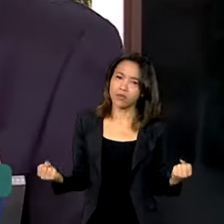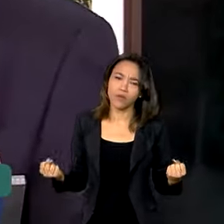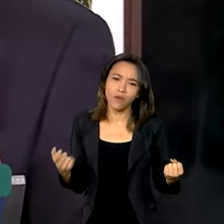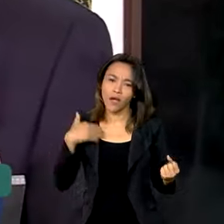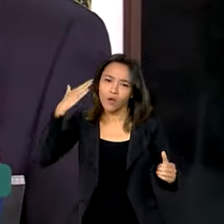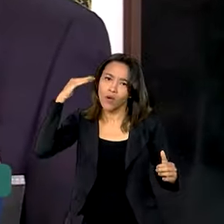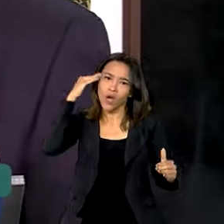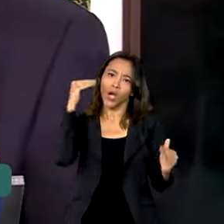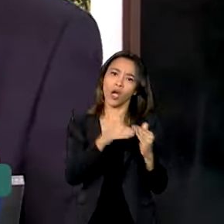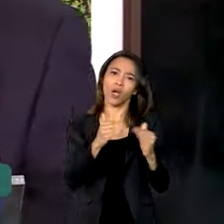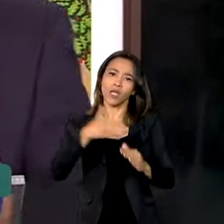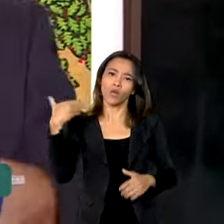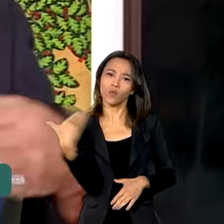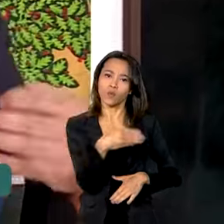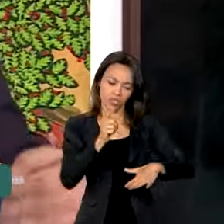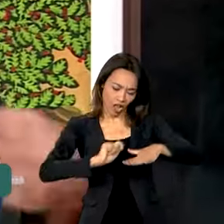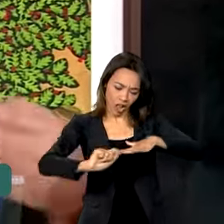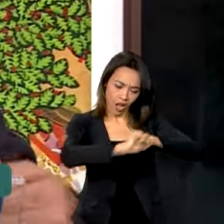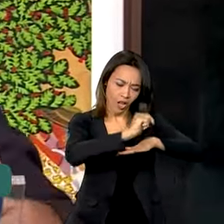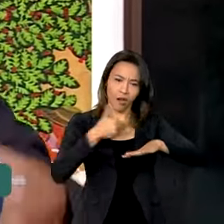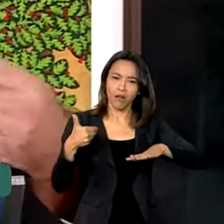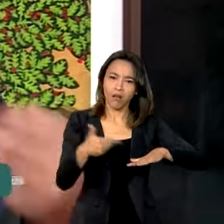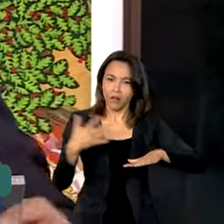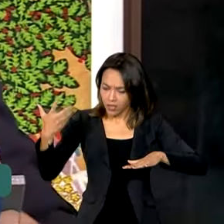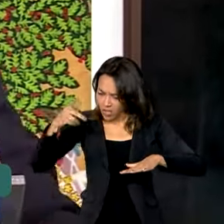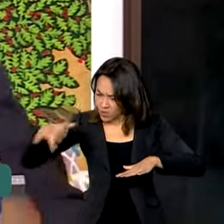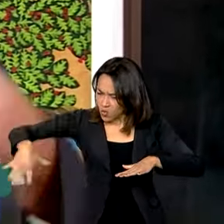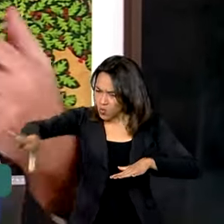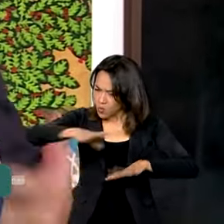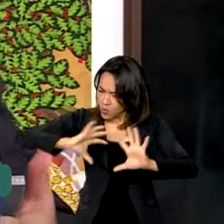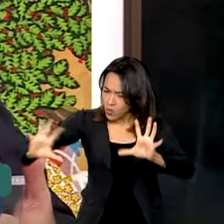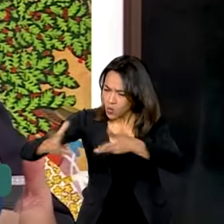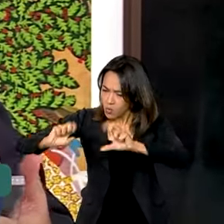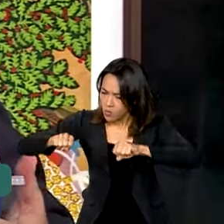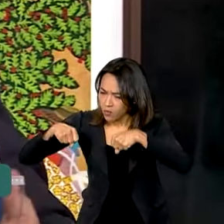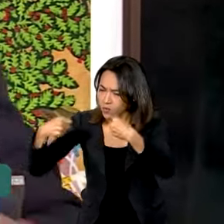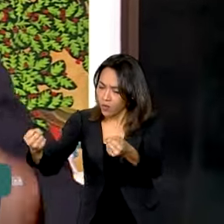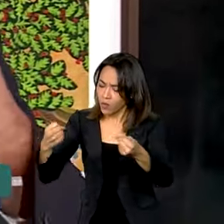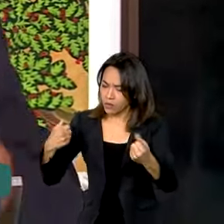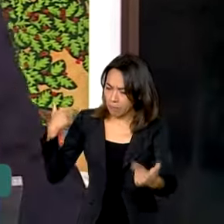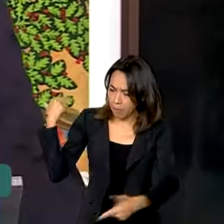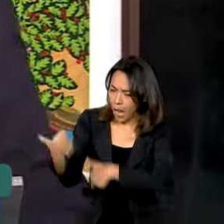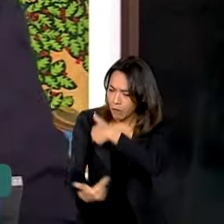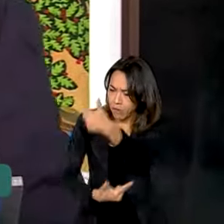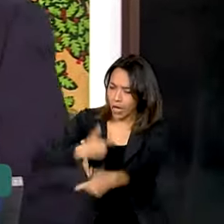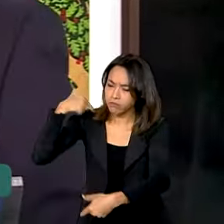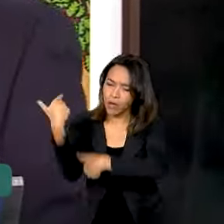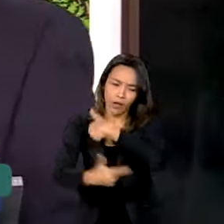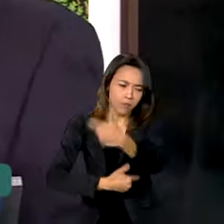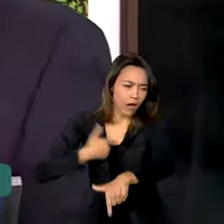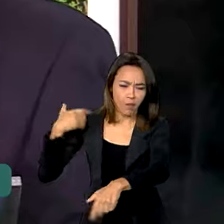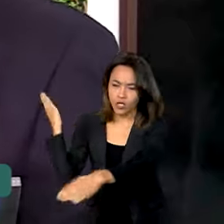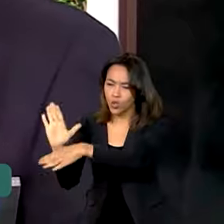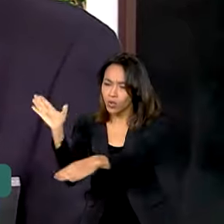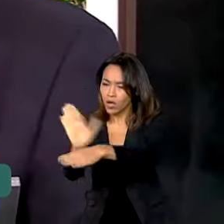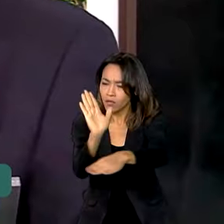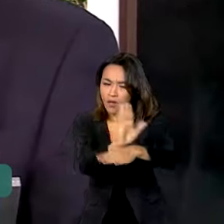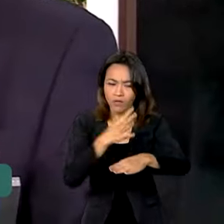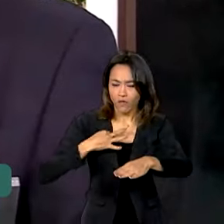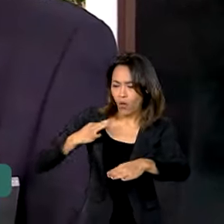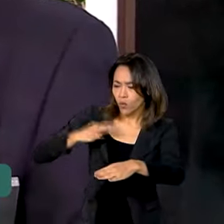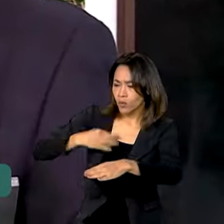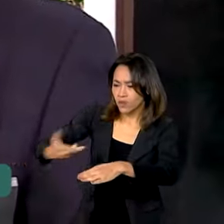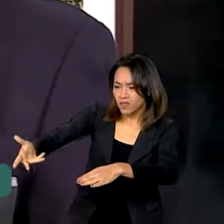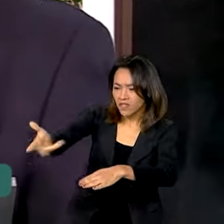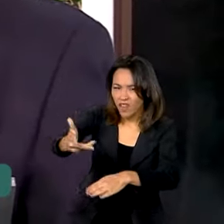aceitar que no meio de um grande esforço como esse, de união com milhares de pessoas voluntárias trabalhando,